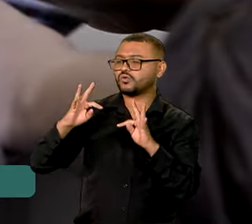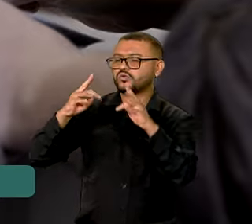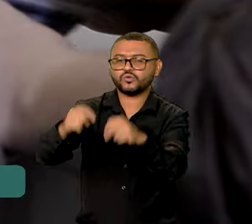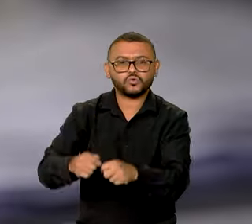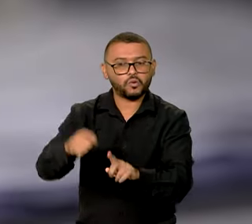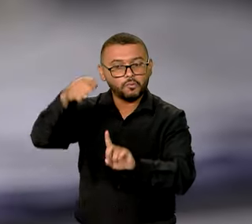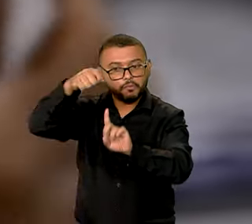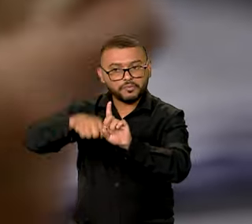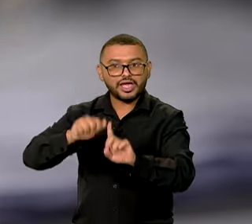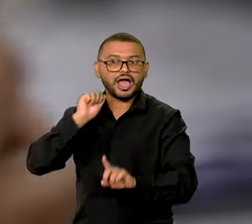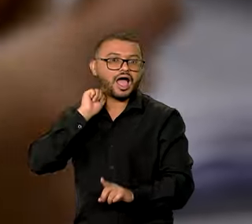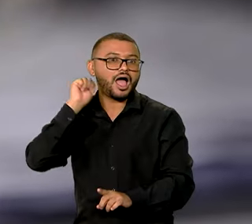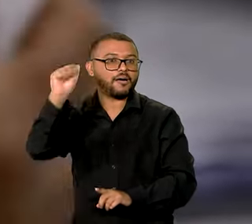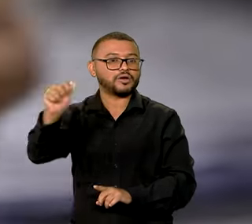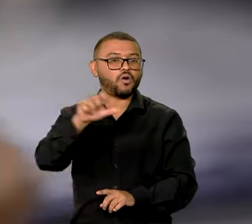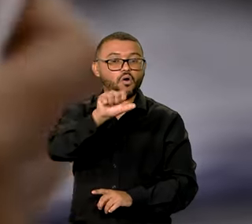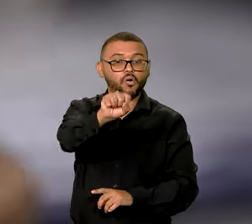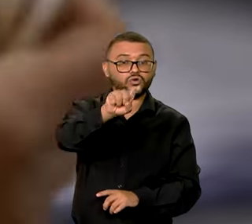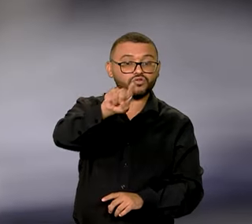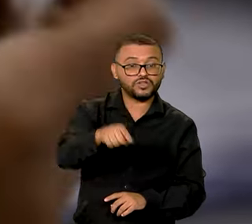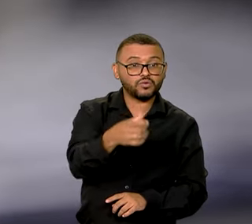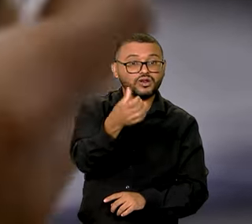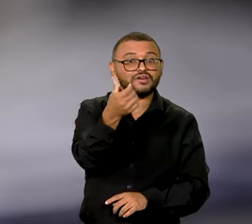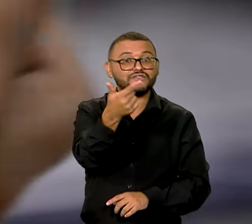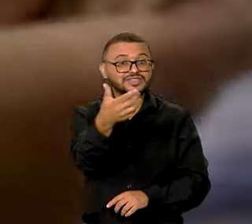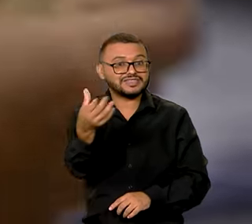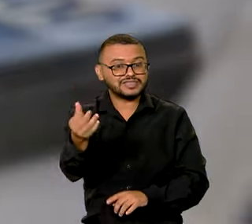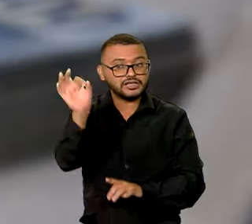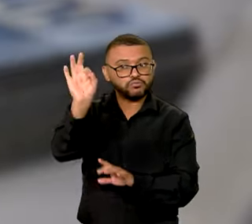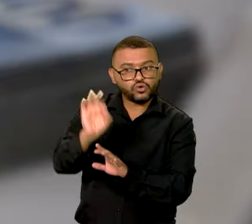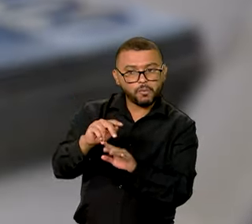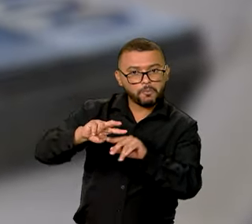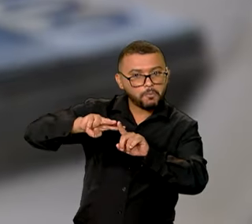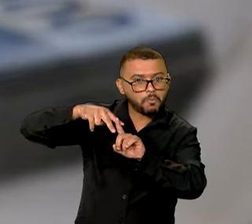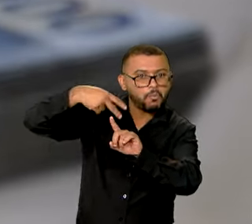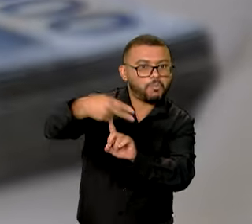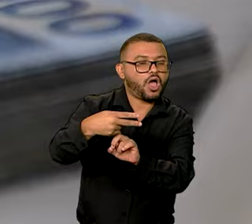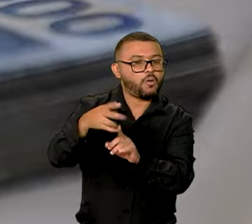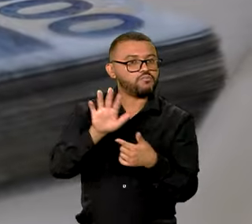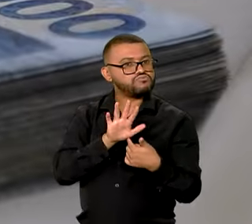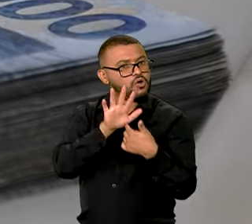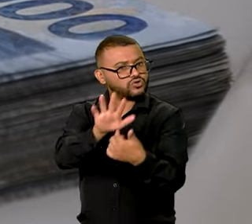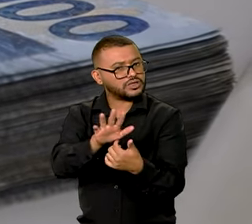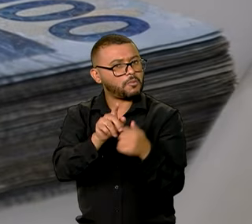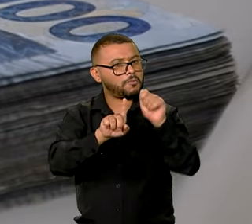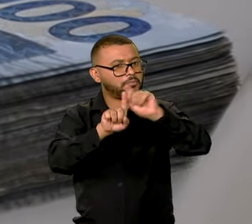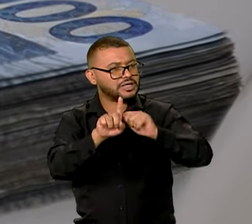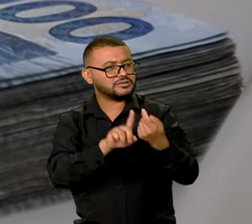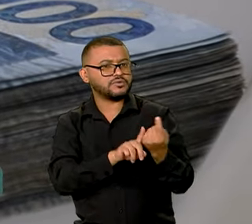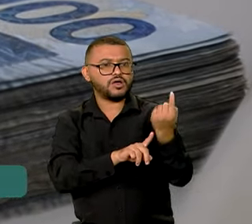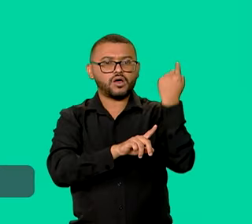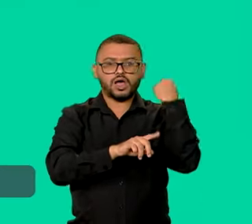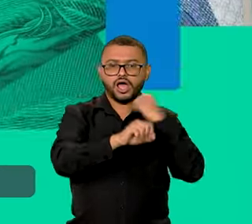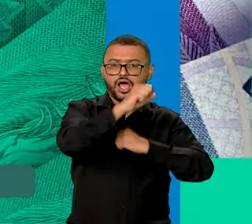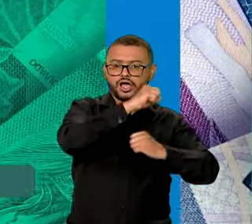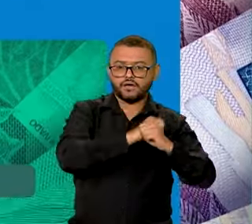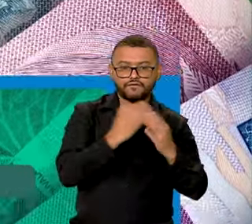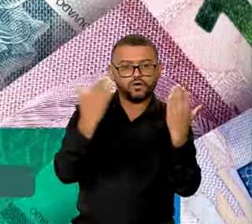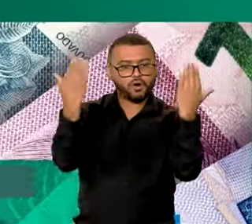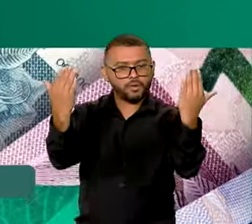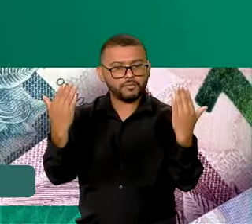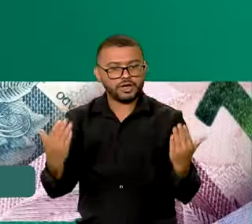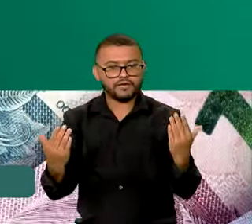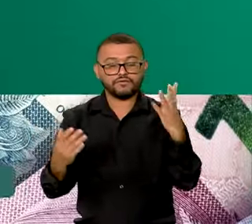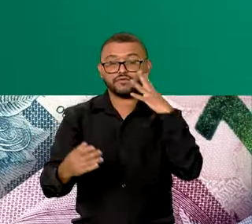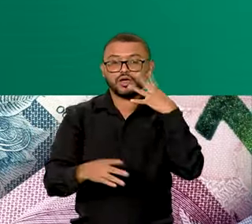no mês de abril foi 8,26% maior do que o registrado no mesmo mês do ano passado. Nos quatro